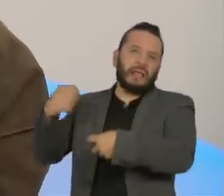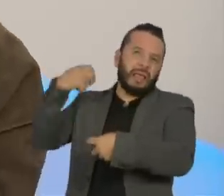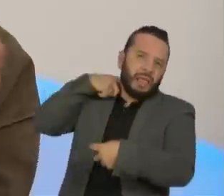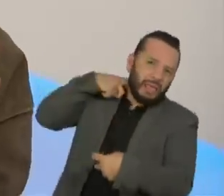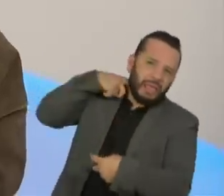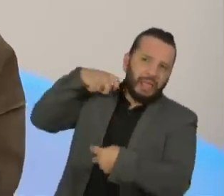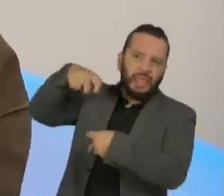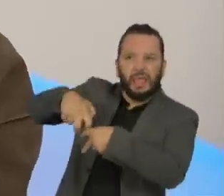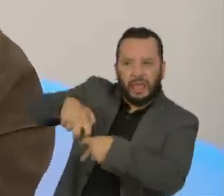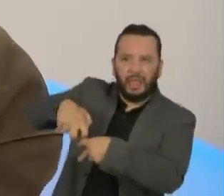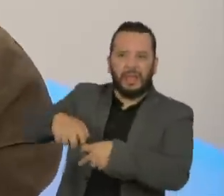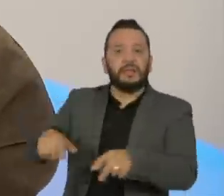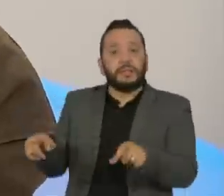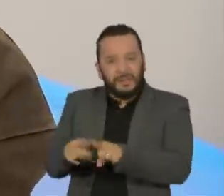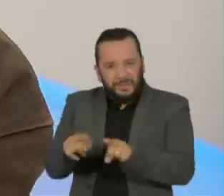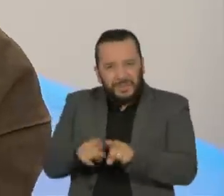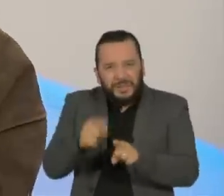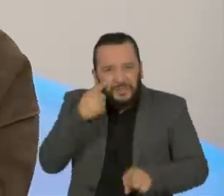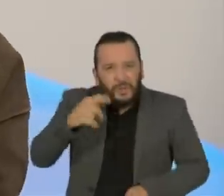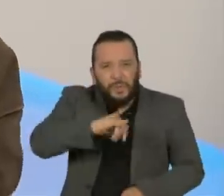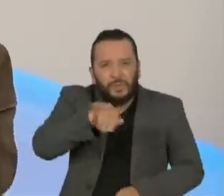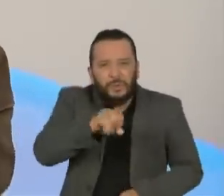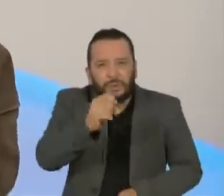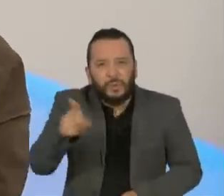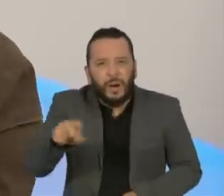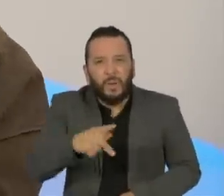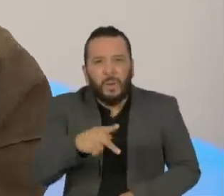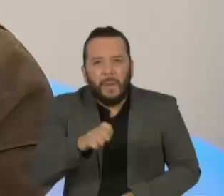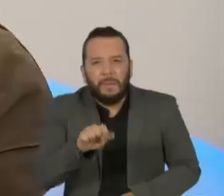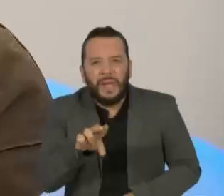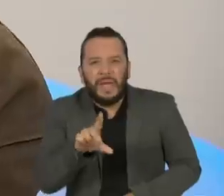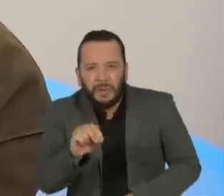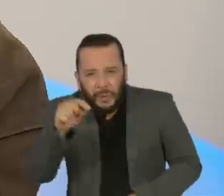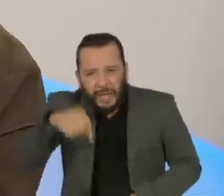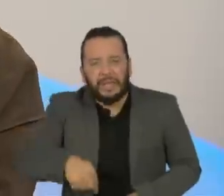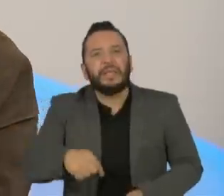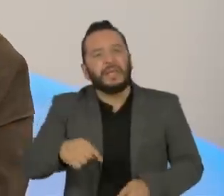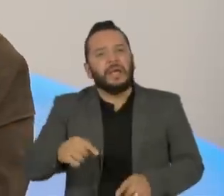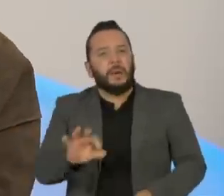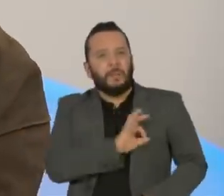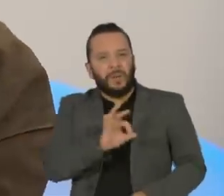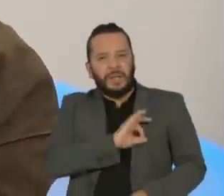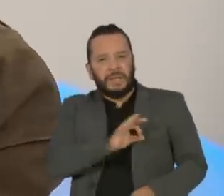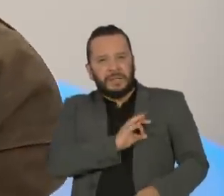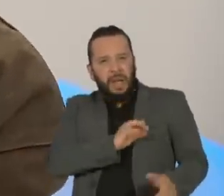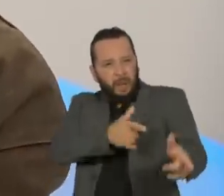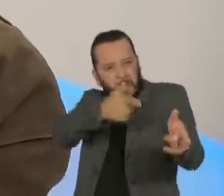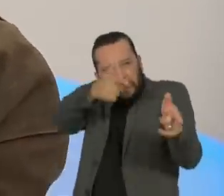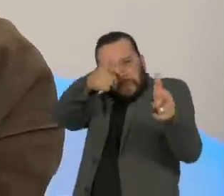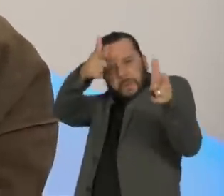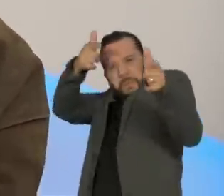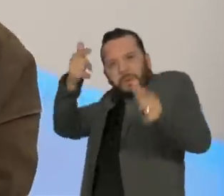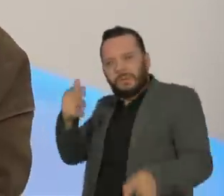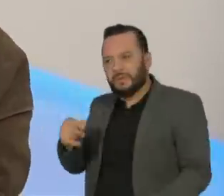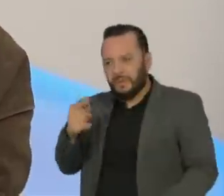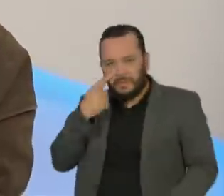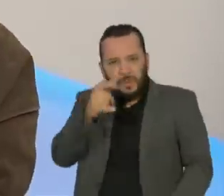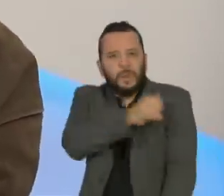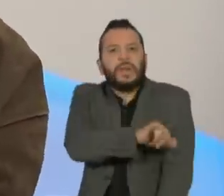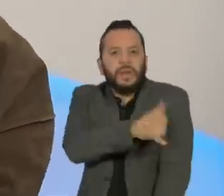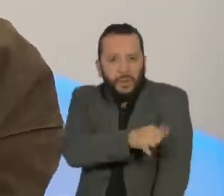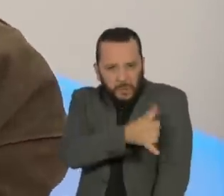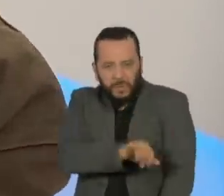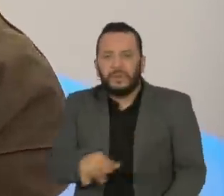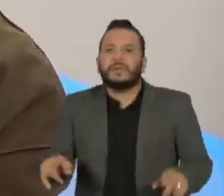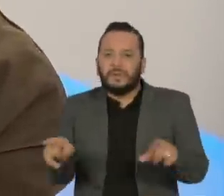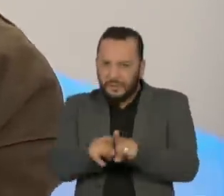as milícias, a polícia tratando, isso é uma coisa muito importante a gente ver, porque eu acho que agora a gente precisava, eu acho